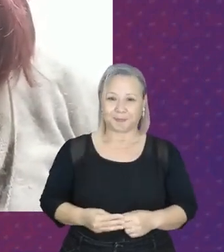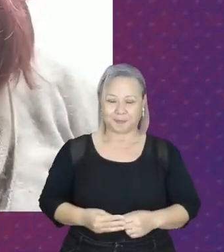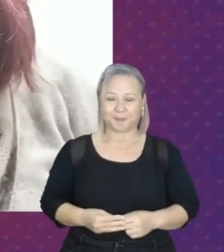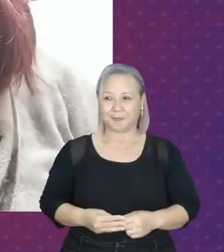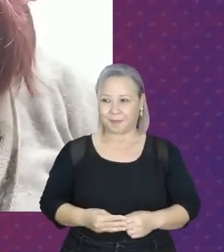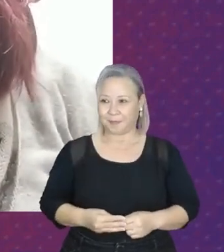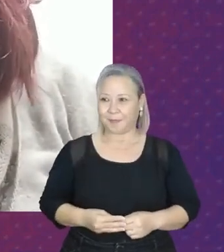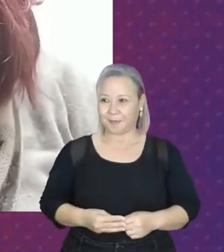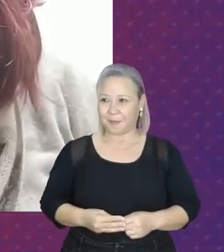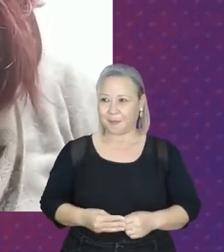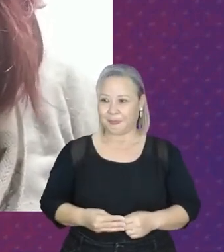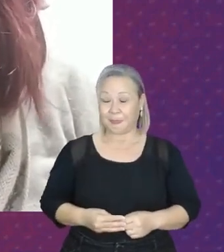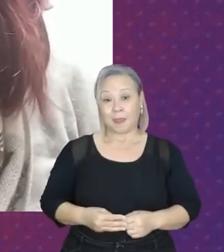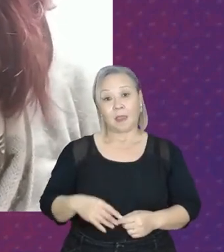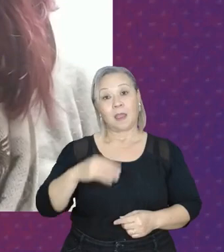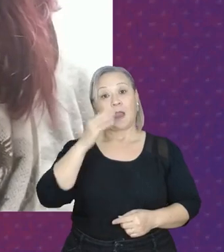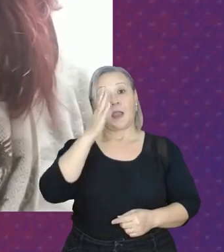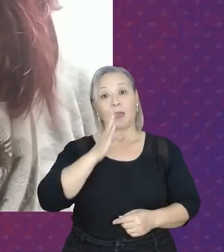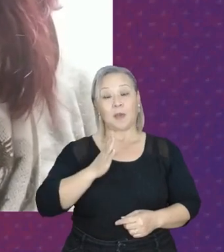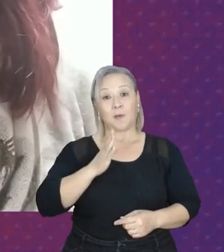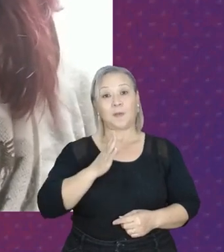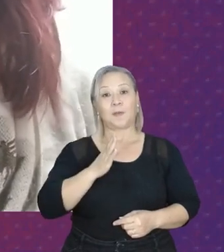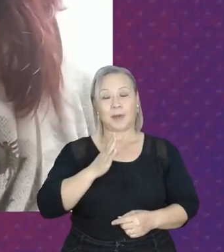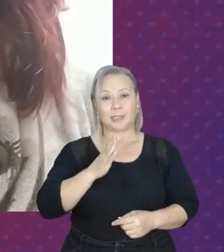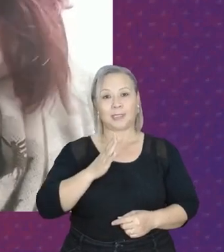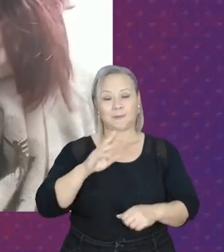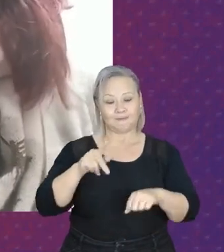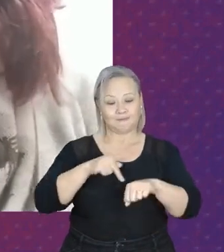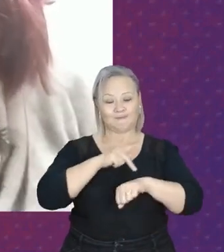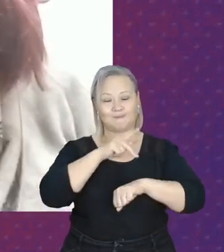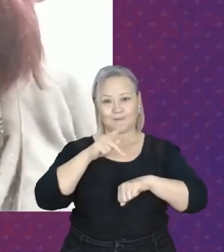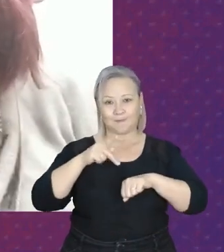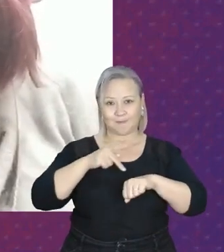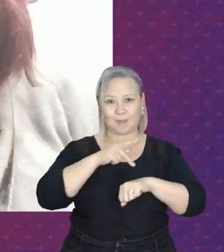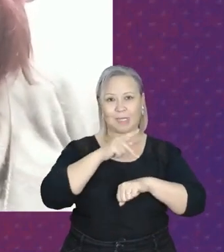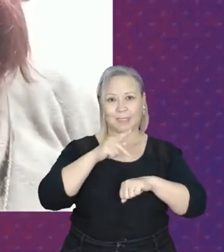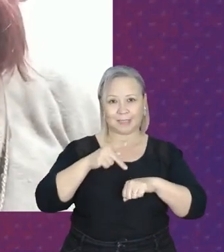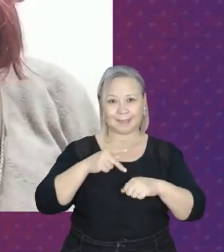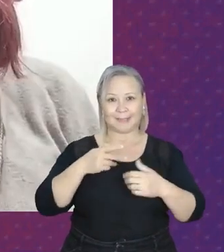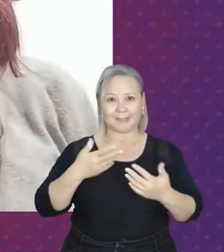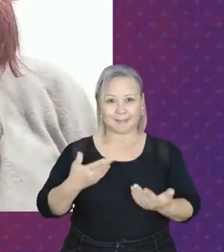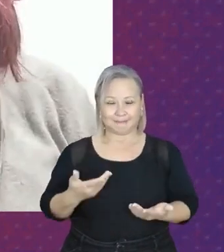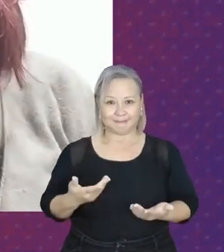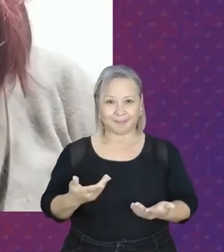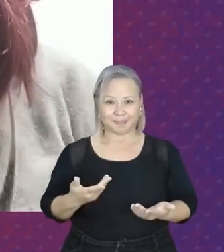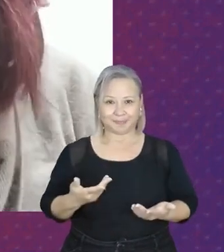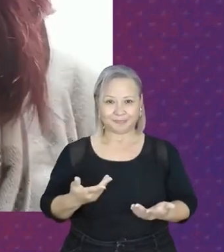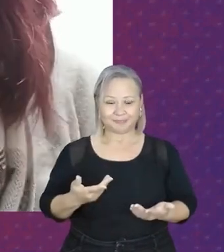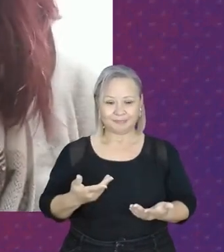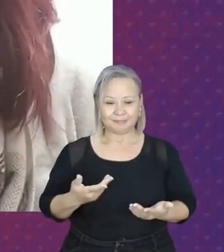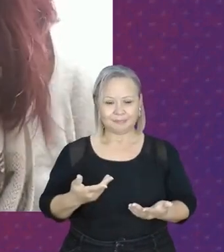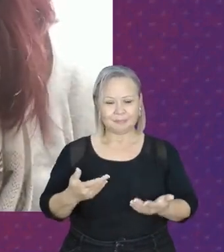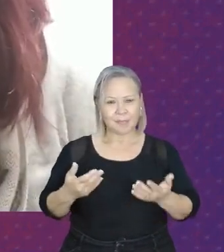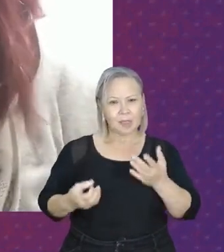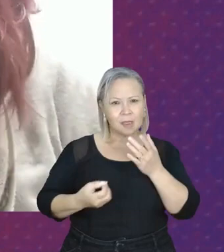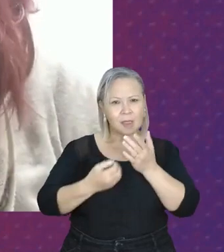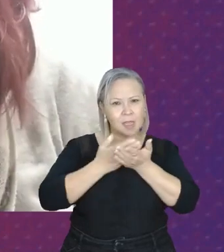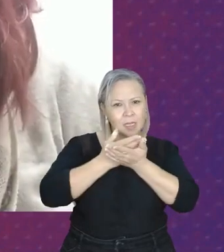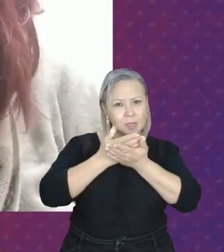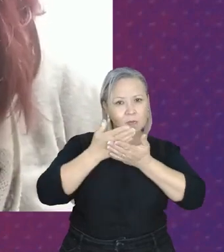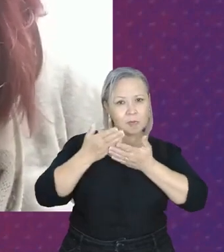Bom gente, o Brasil, um país que nasceu da exploração